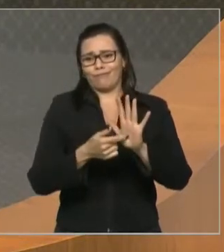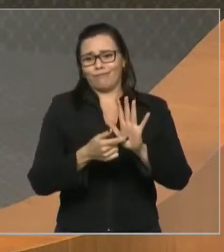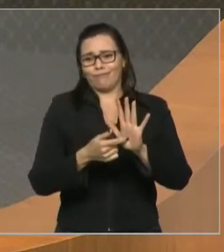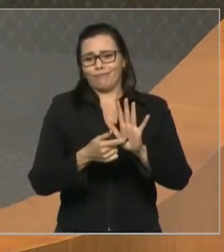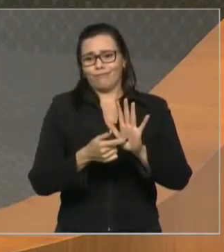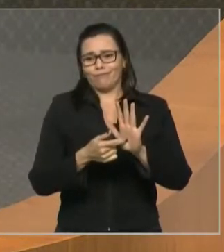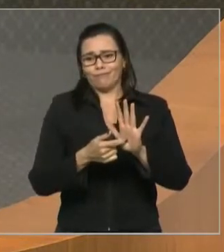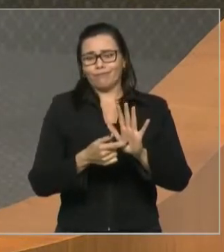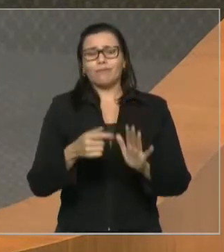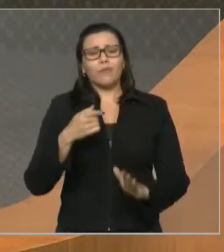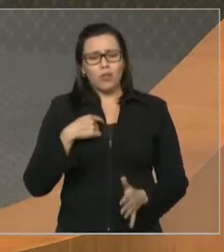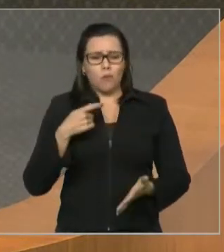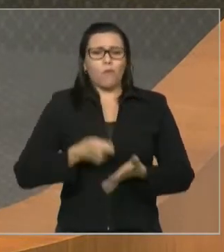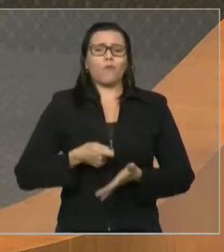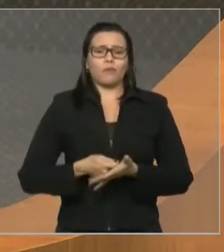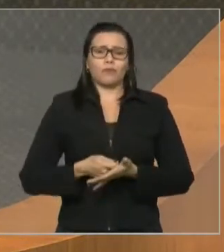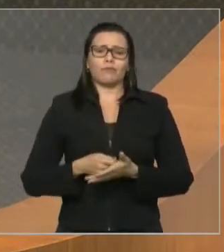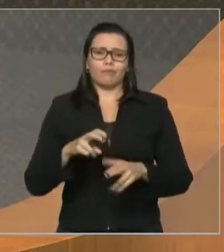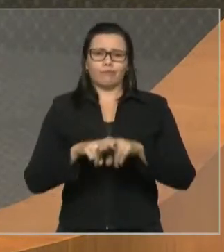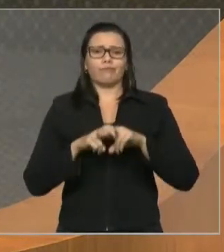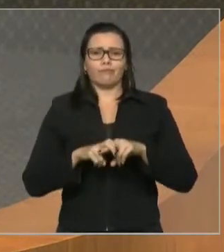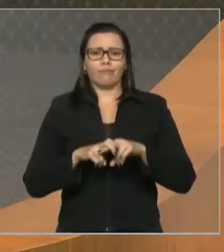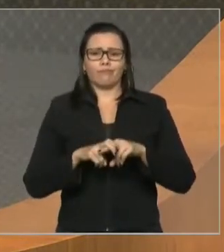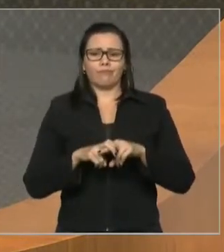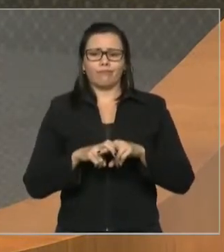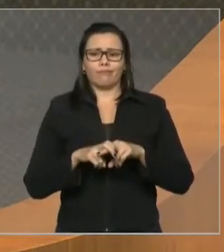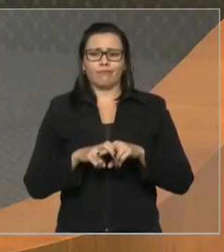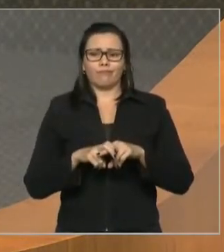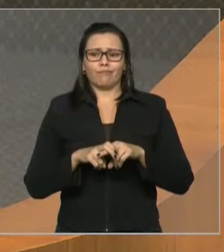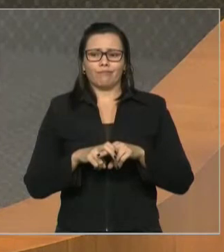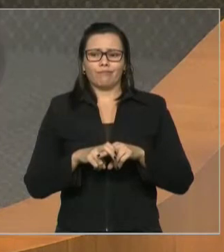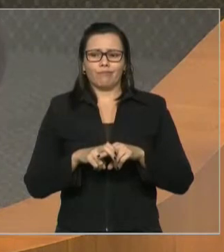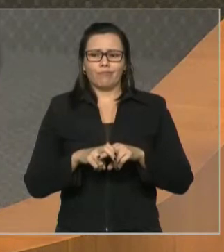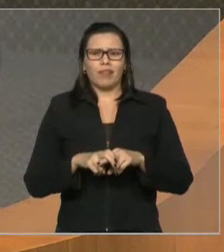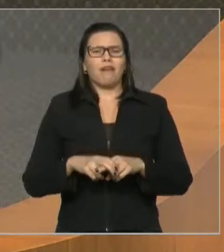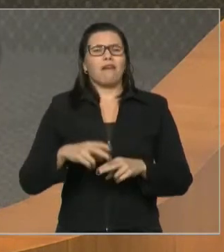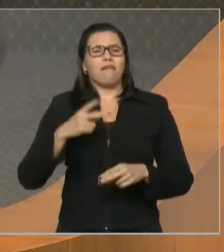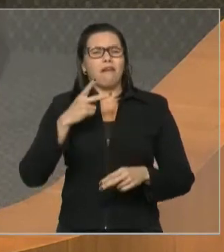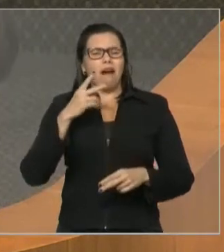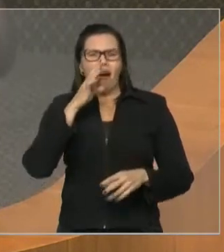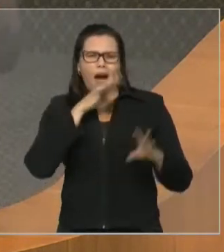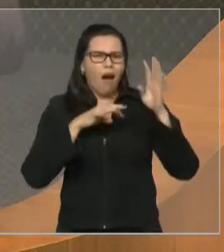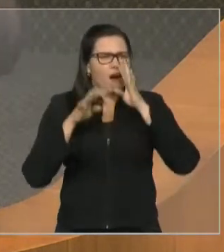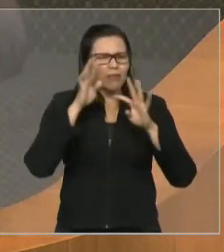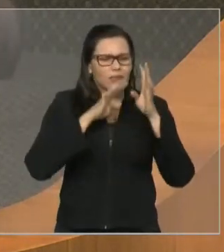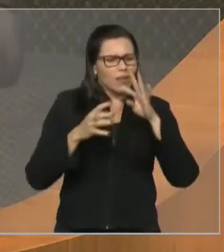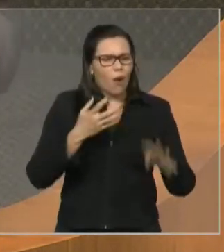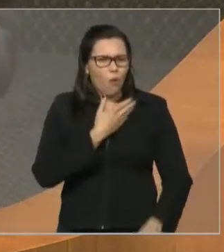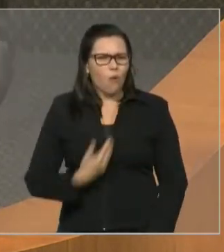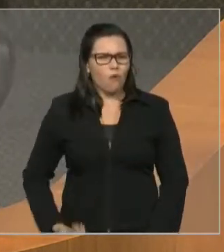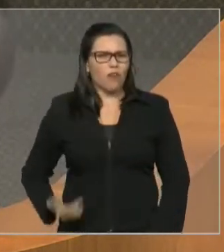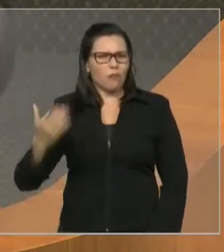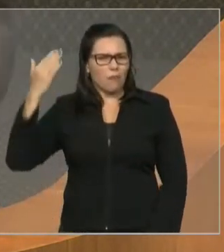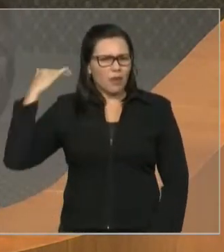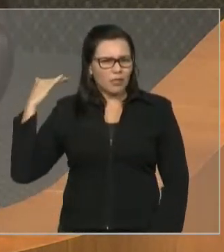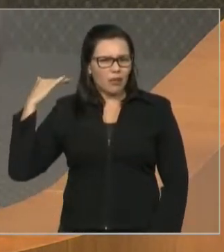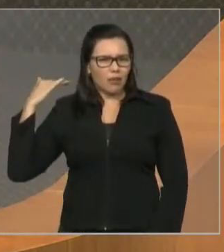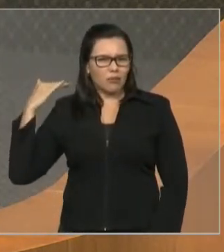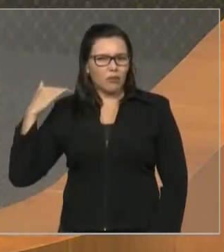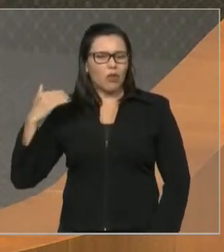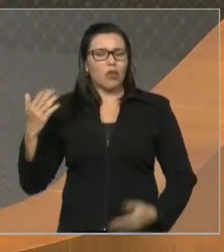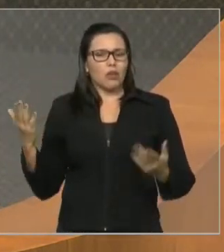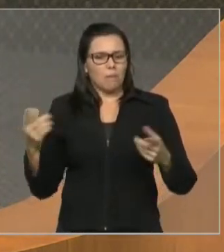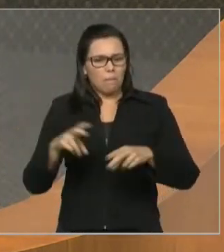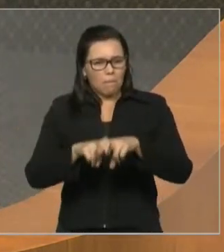que compete a nós cobrarmos. Essa que é a nós remeter culpa ao passado, uma história, pelo fracasso presente de uma gestão